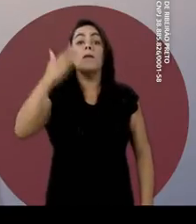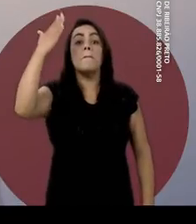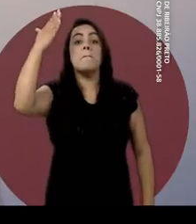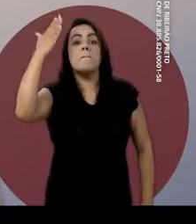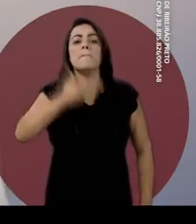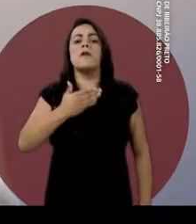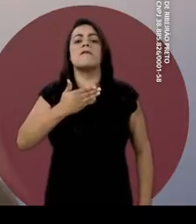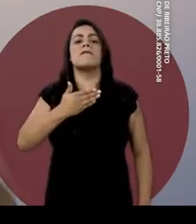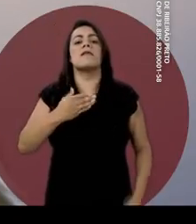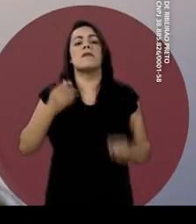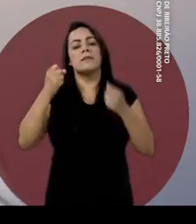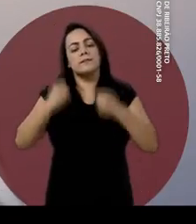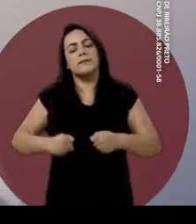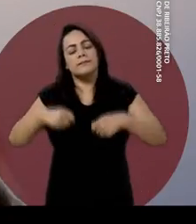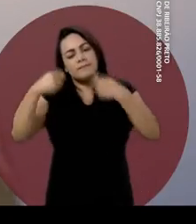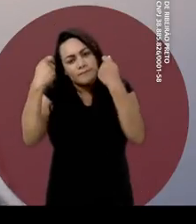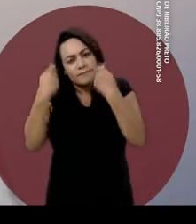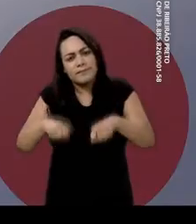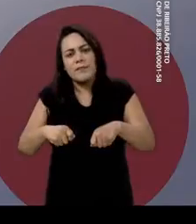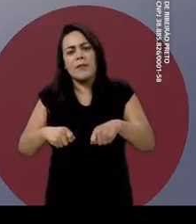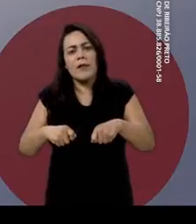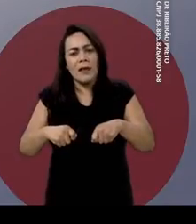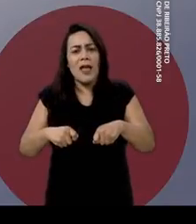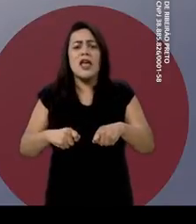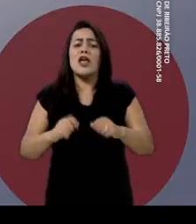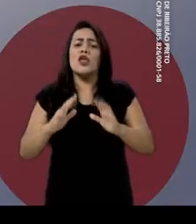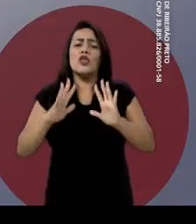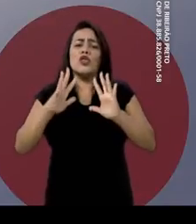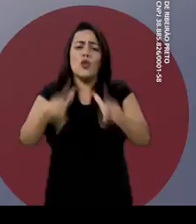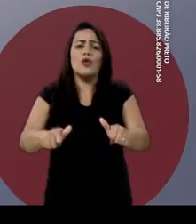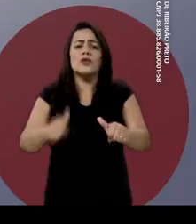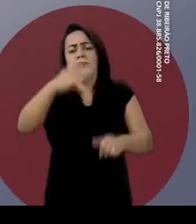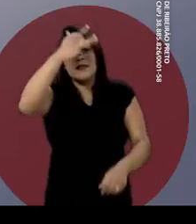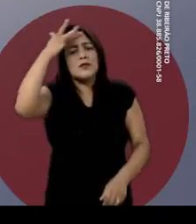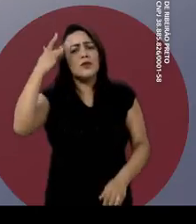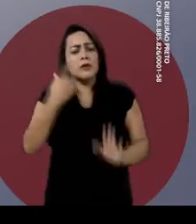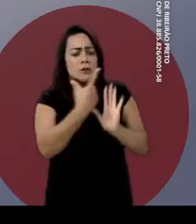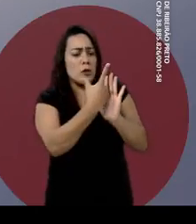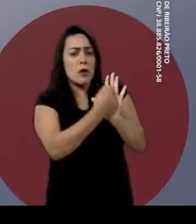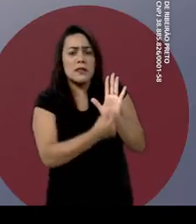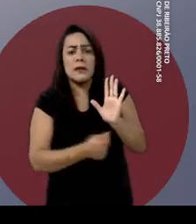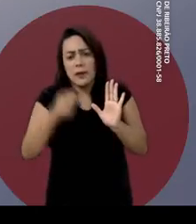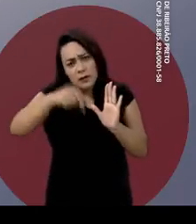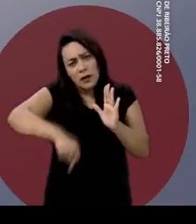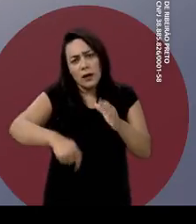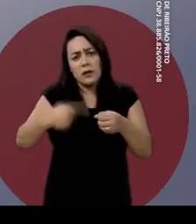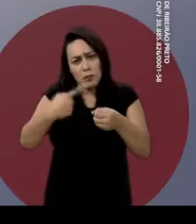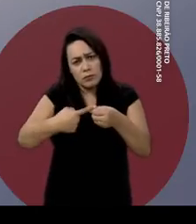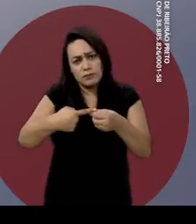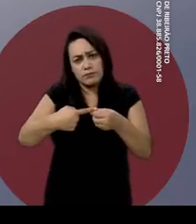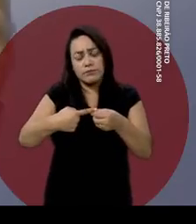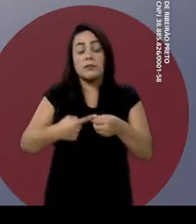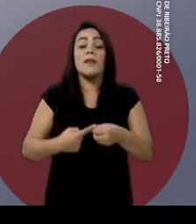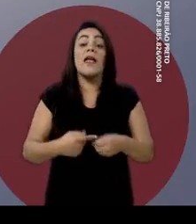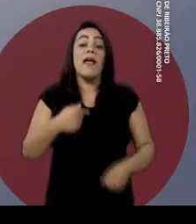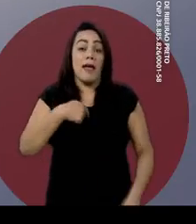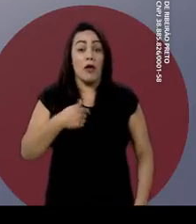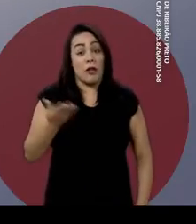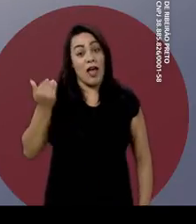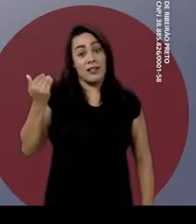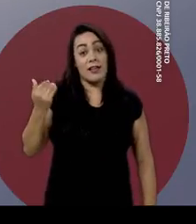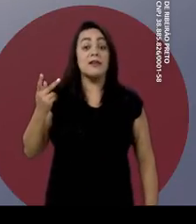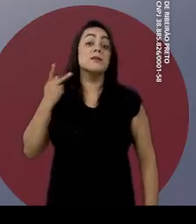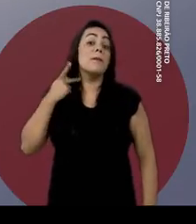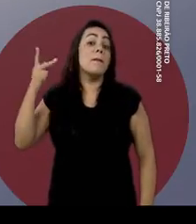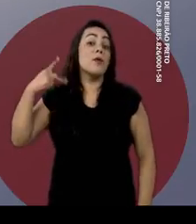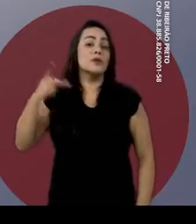provar que é possível colocar todos e todas no orçamento do município. Como promotor